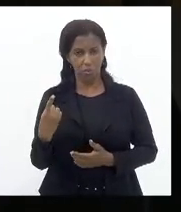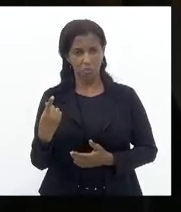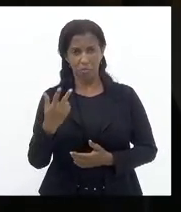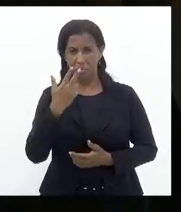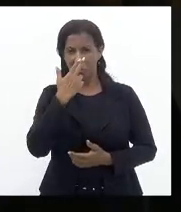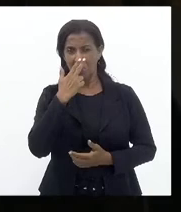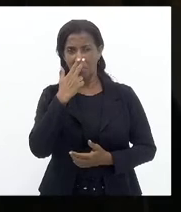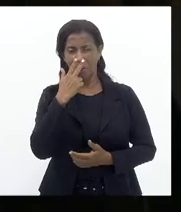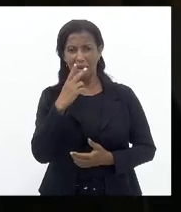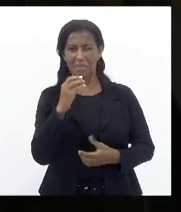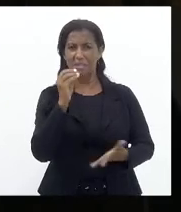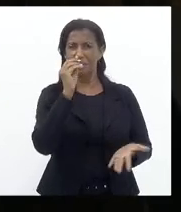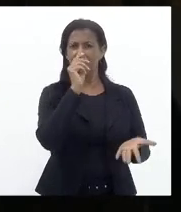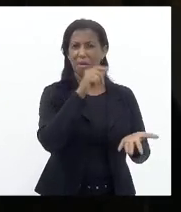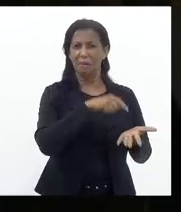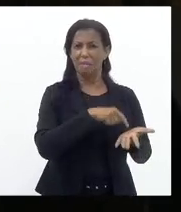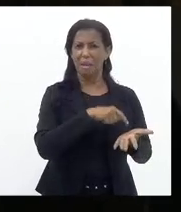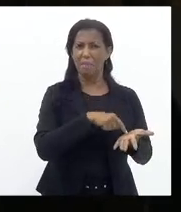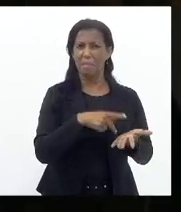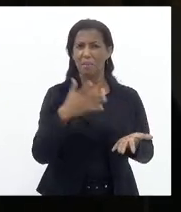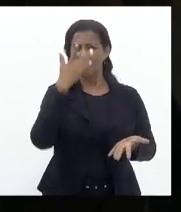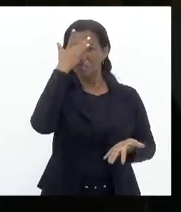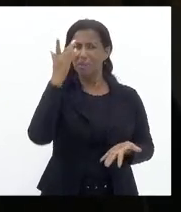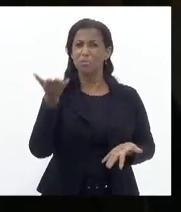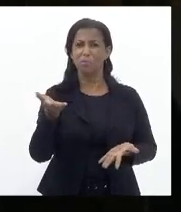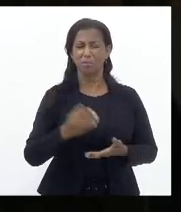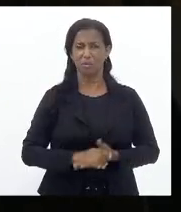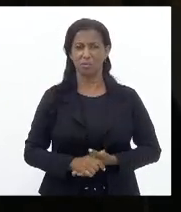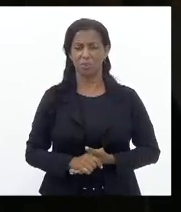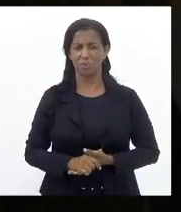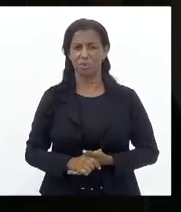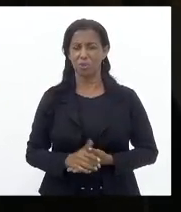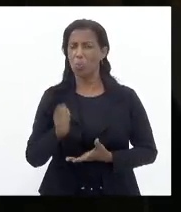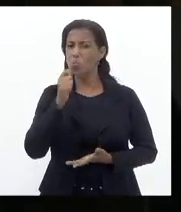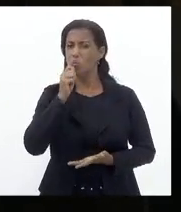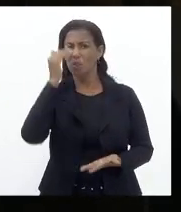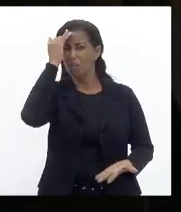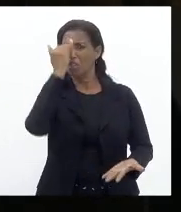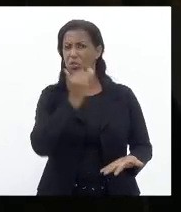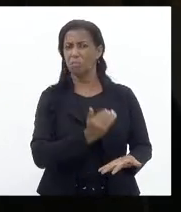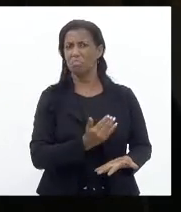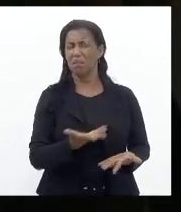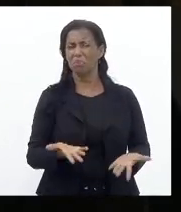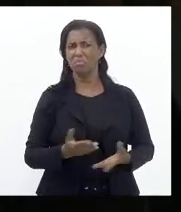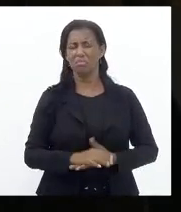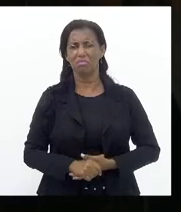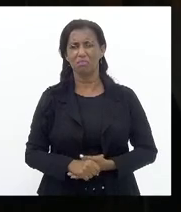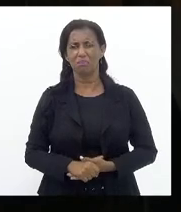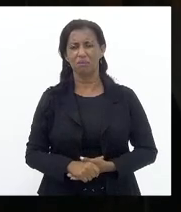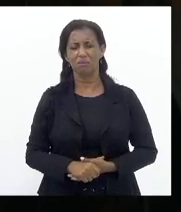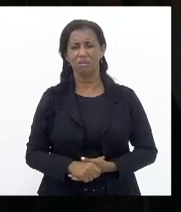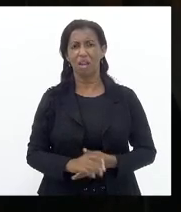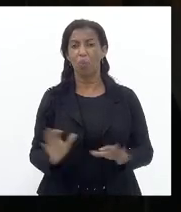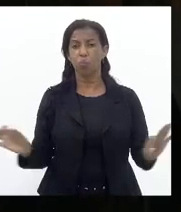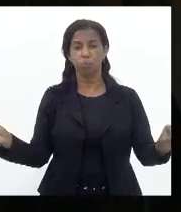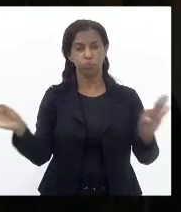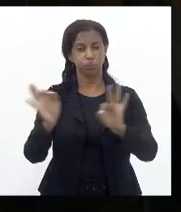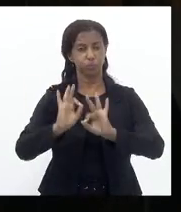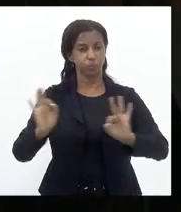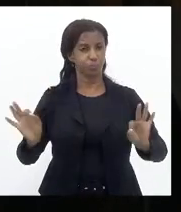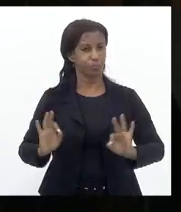Dessas pessoas Que são inescrupulosas E não respeitam Não respeitam A ninguém